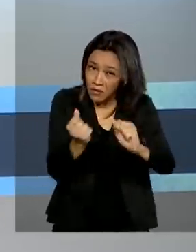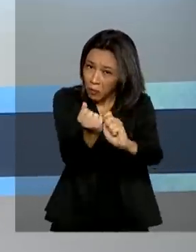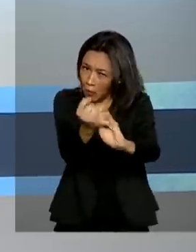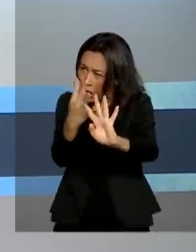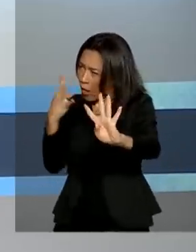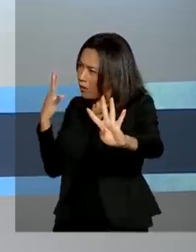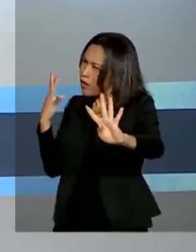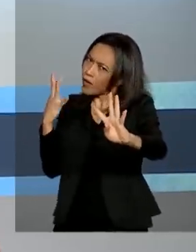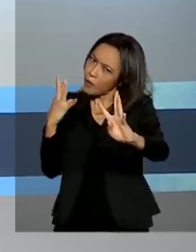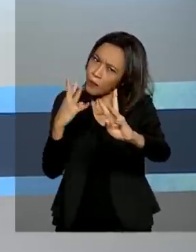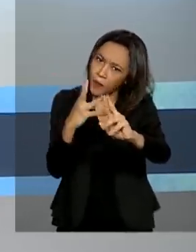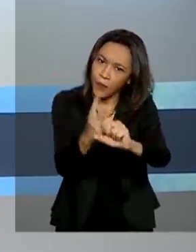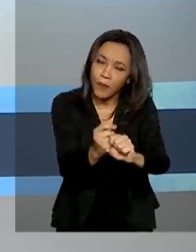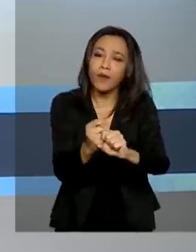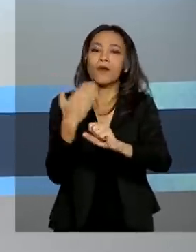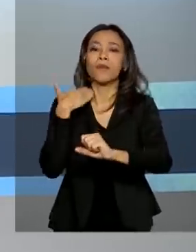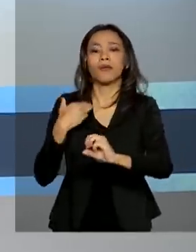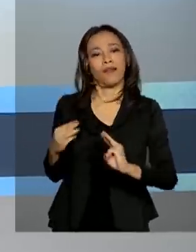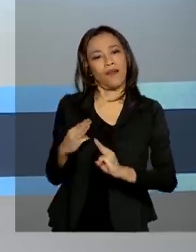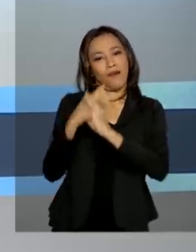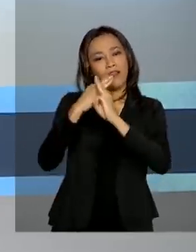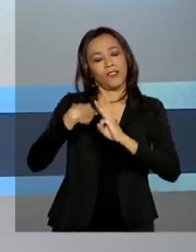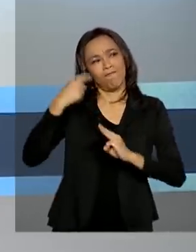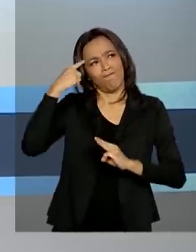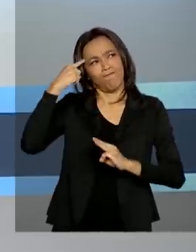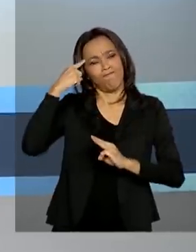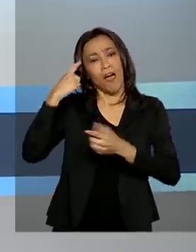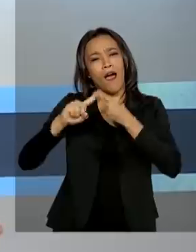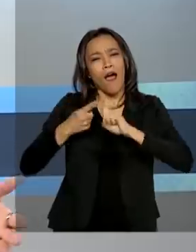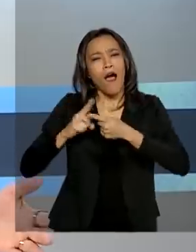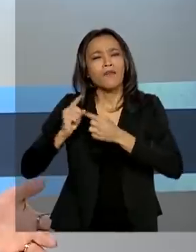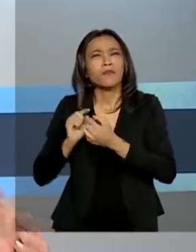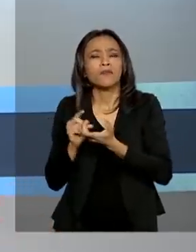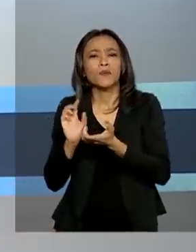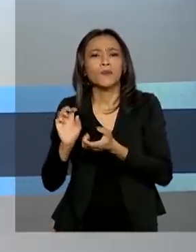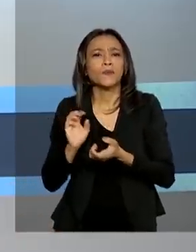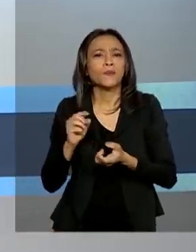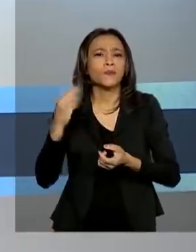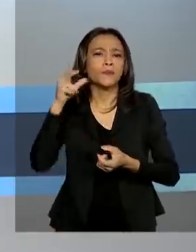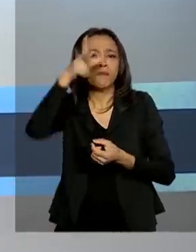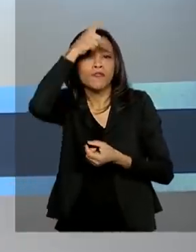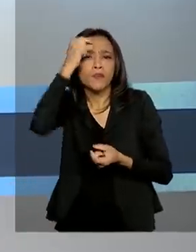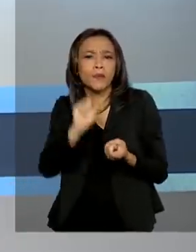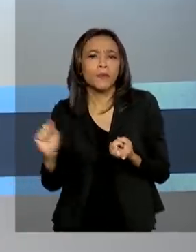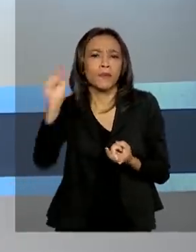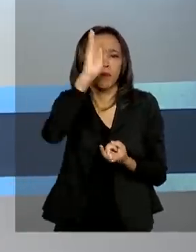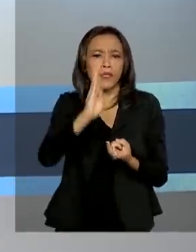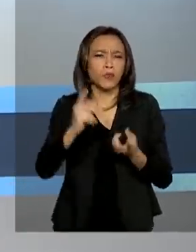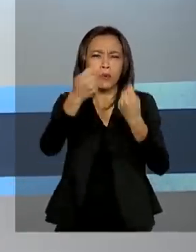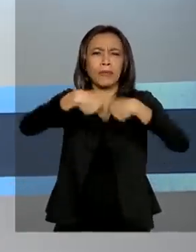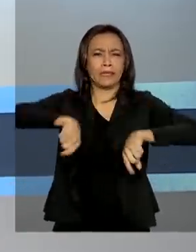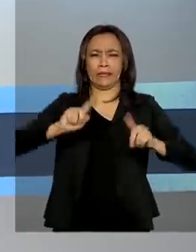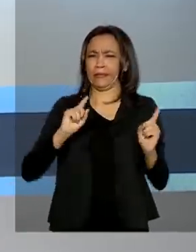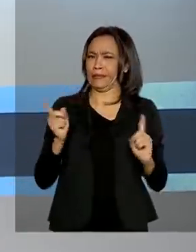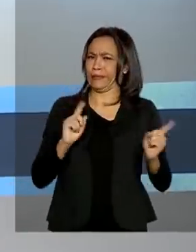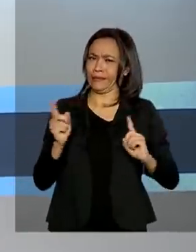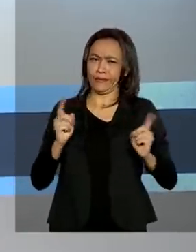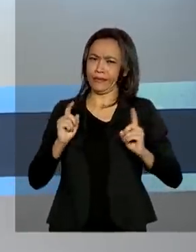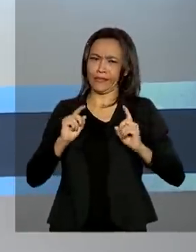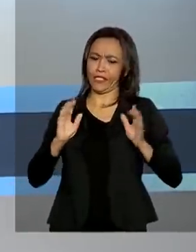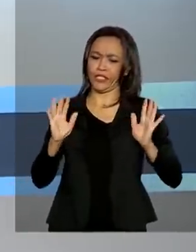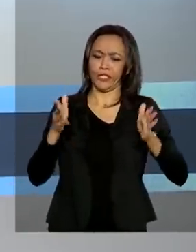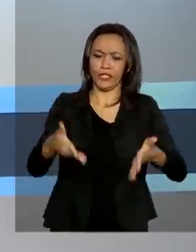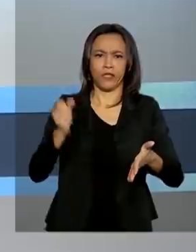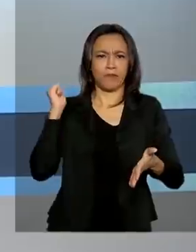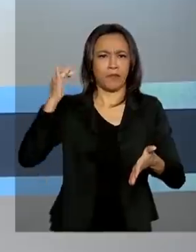agências, a Caixa tomou iniciativas junto às prefeituras do país. Segundo o banco, não há necessidade de chegar de madrugada para